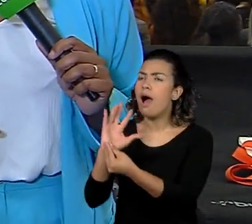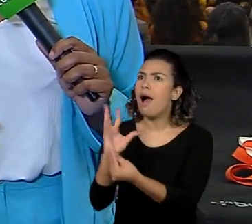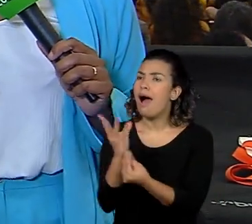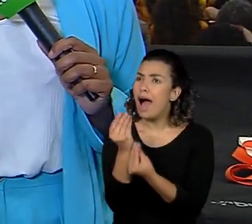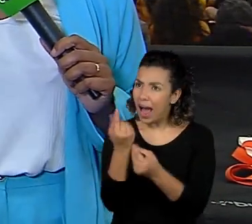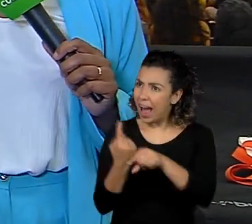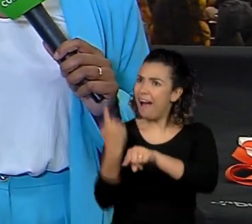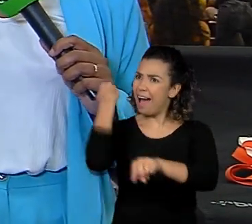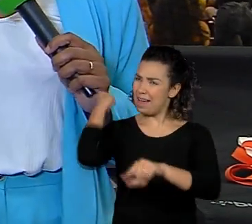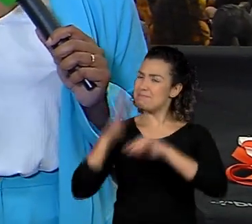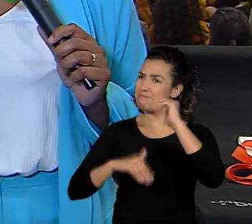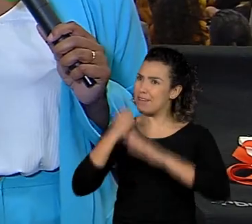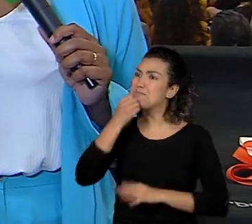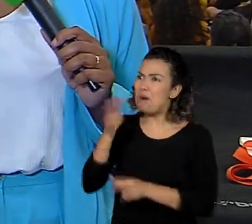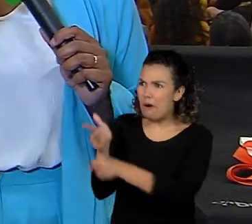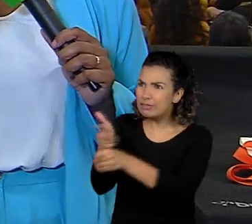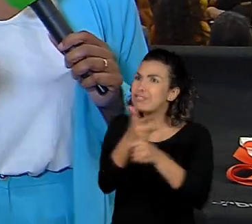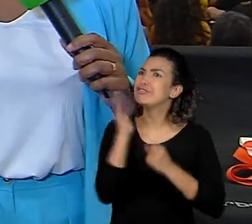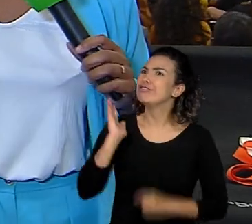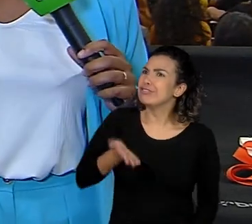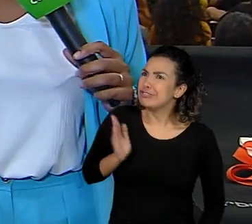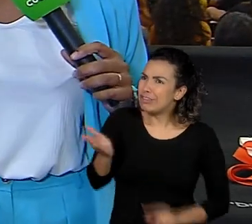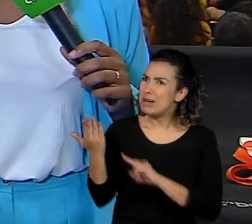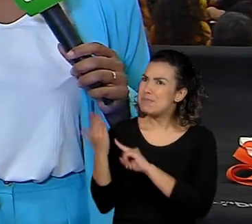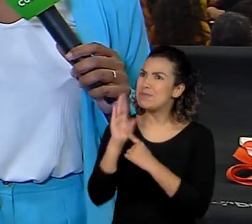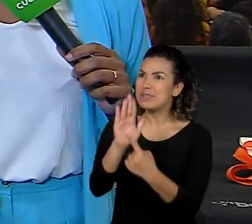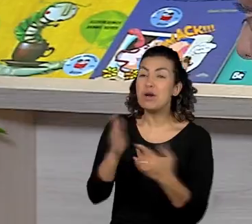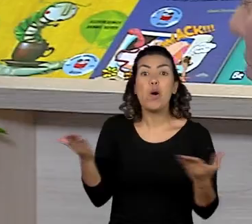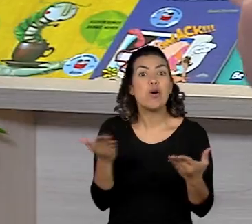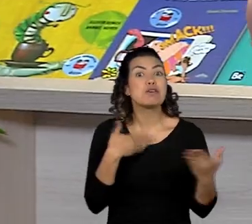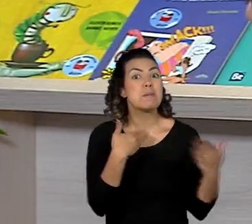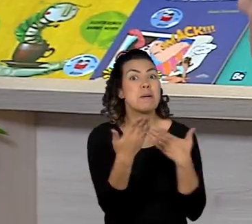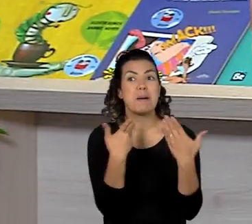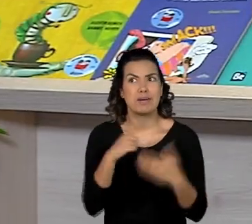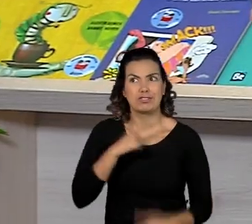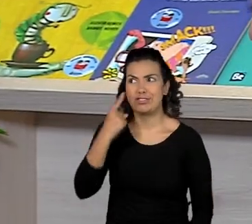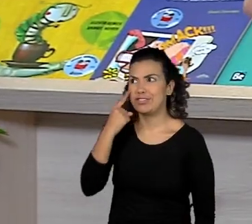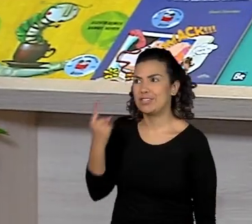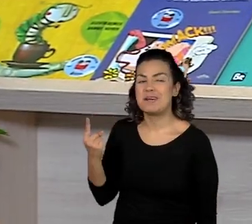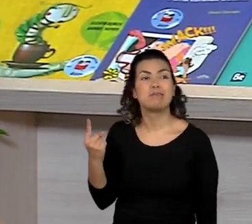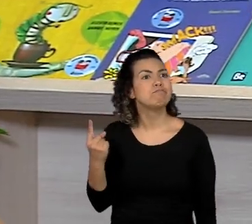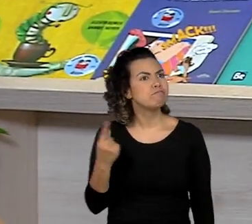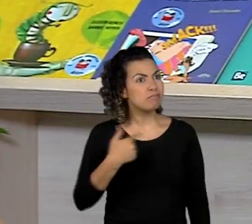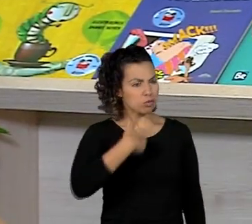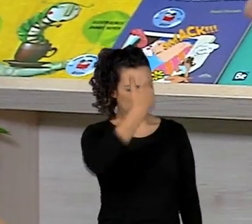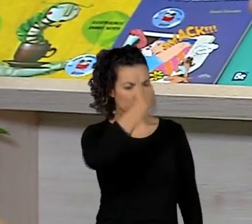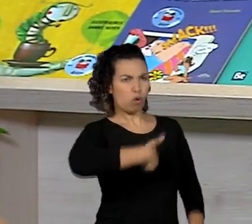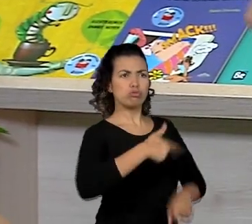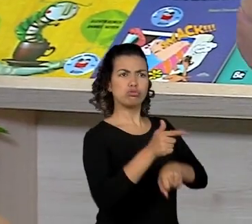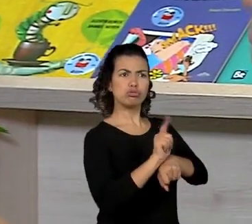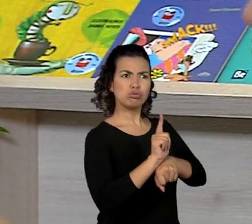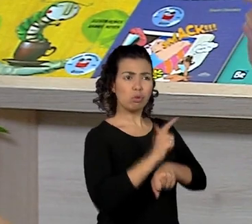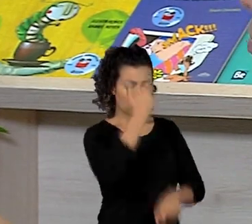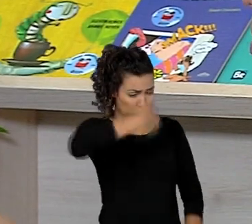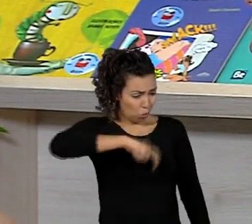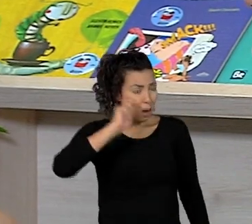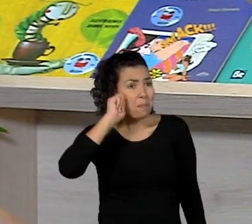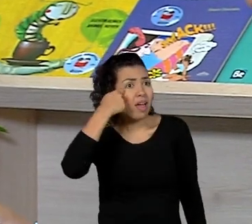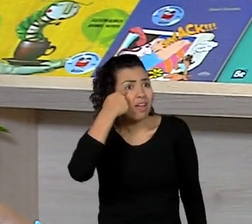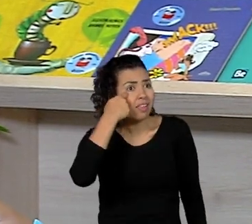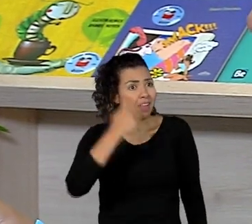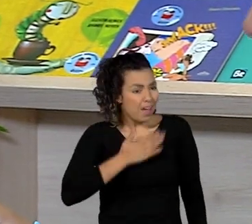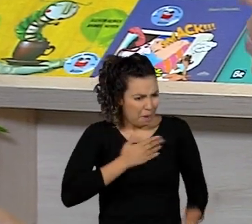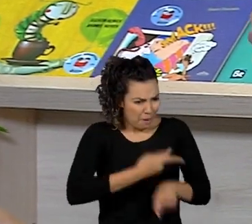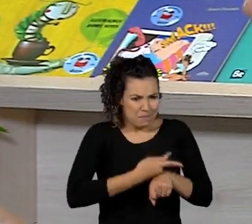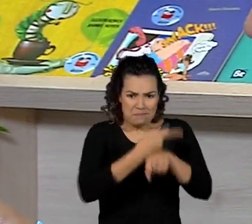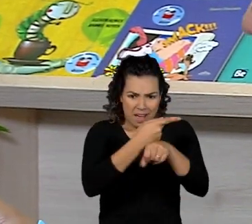Boas Práticas e a Camila, uma das homenageadas, conversou com a gente hoje. Quando uma gestora preta, periférica, recebe um prêmio, todo